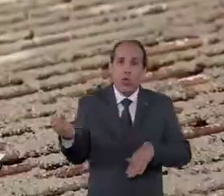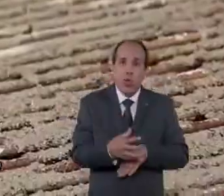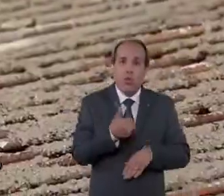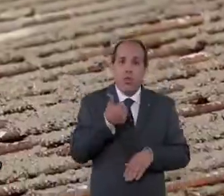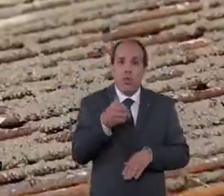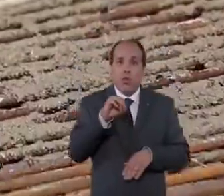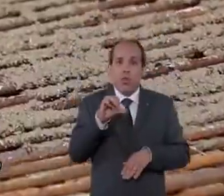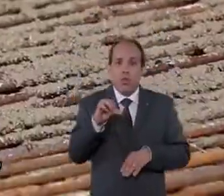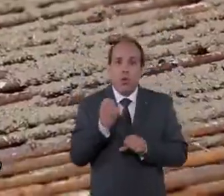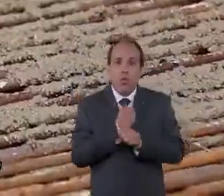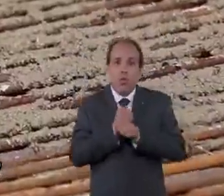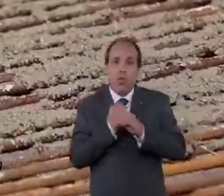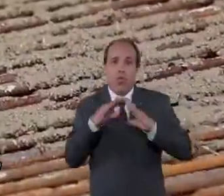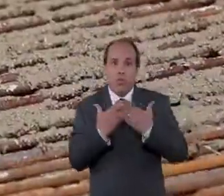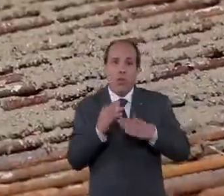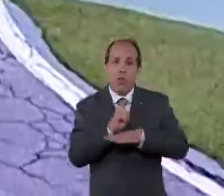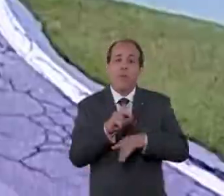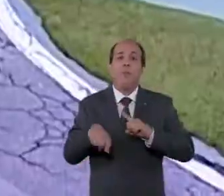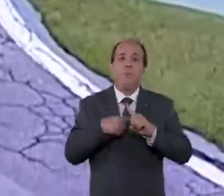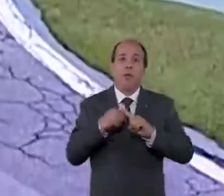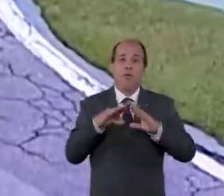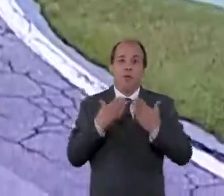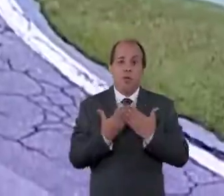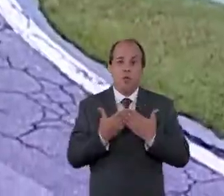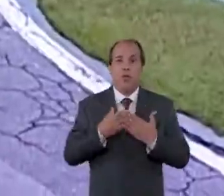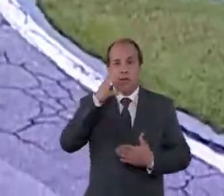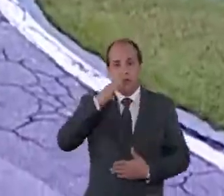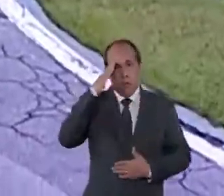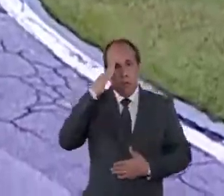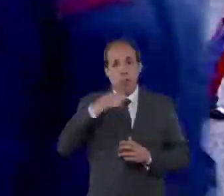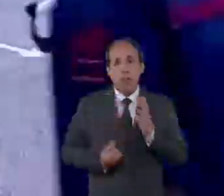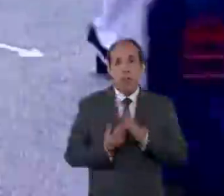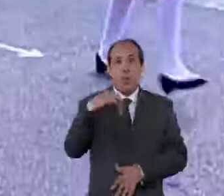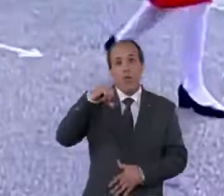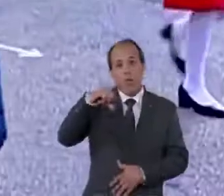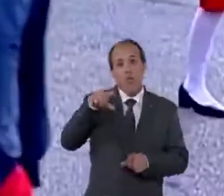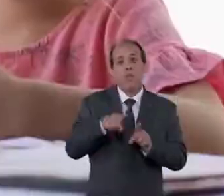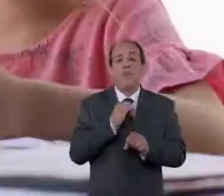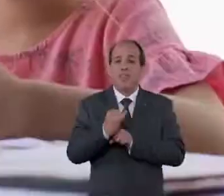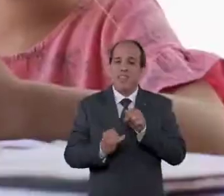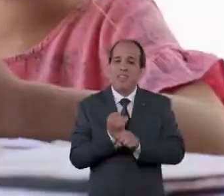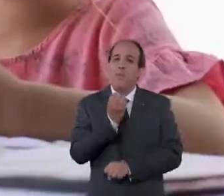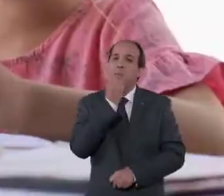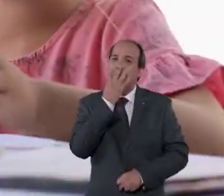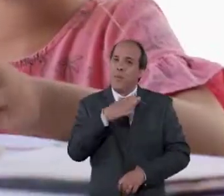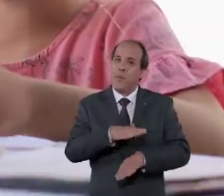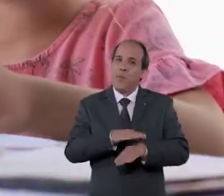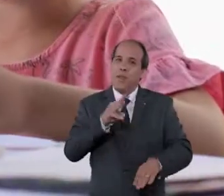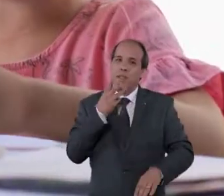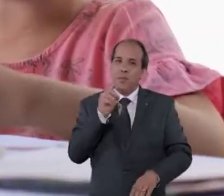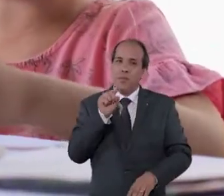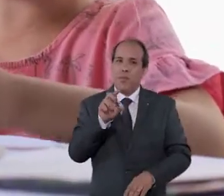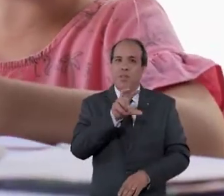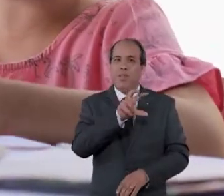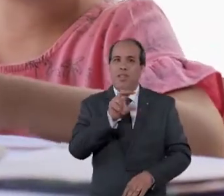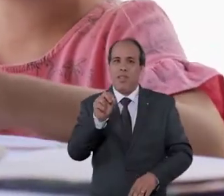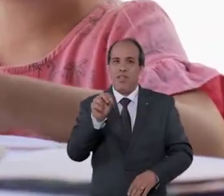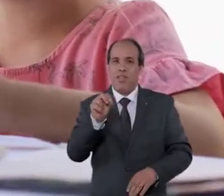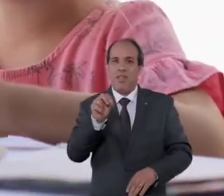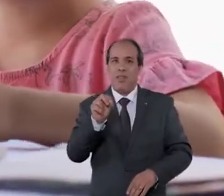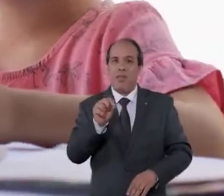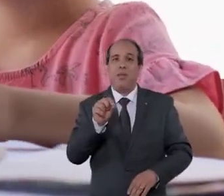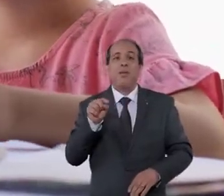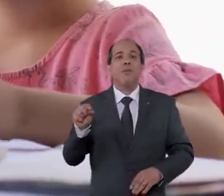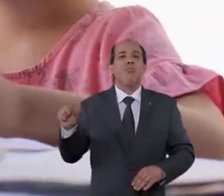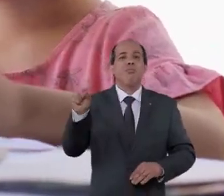111 obras em escolas e creches, nove escolas cívico-militares implementadas. internet boa para mais de 3